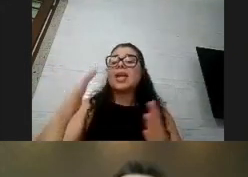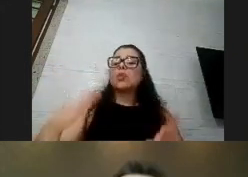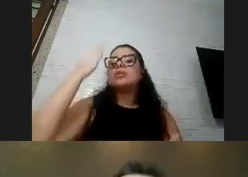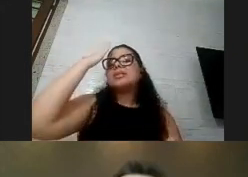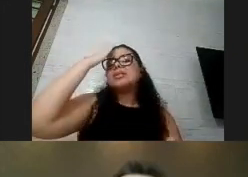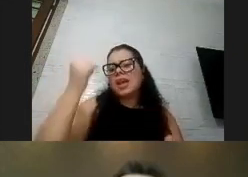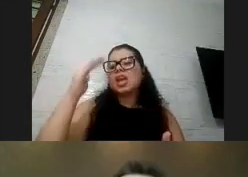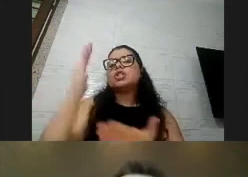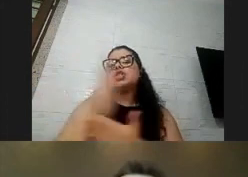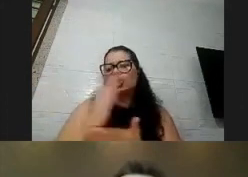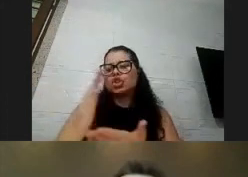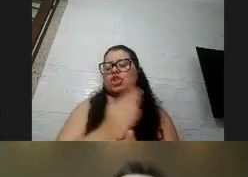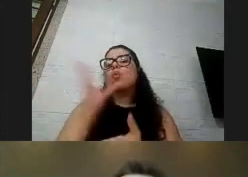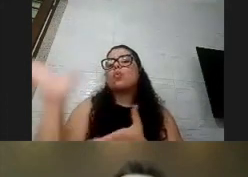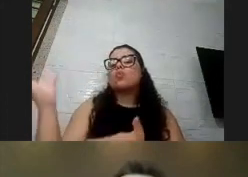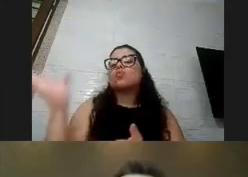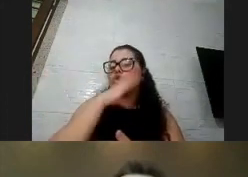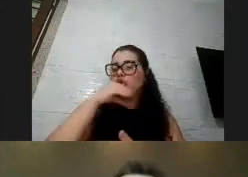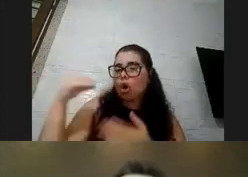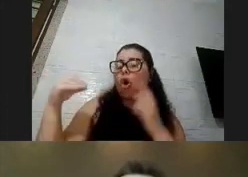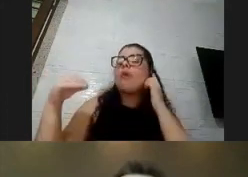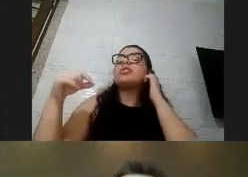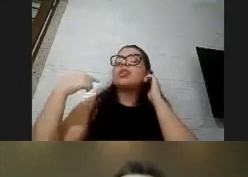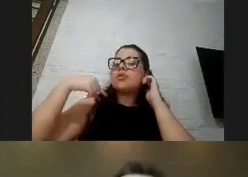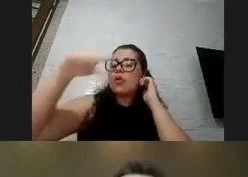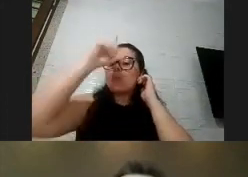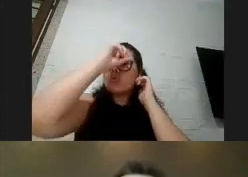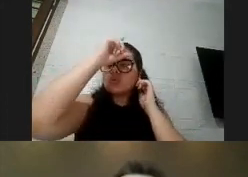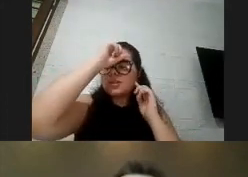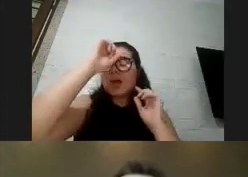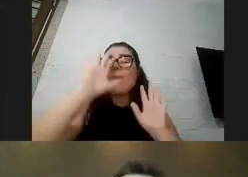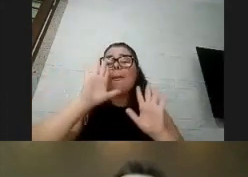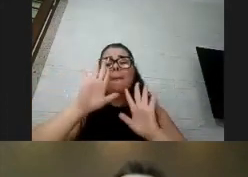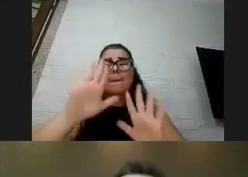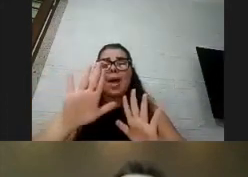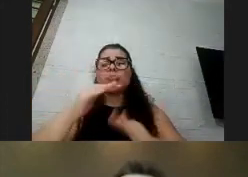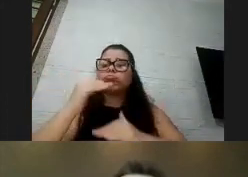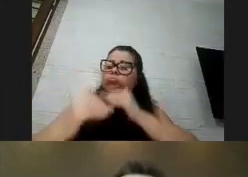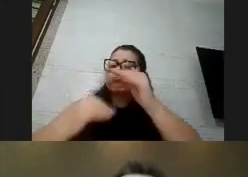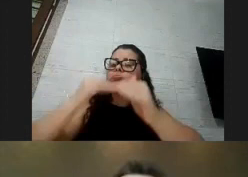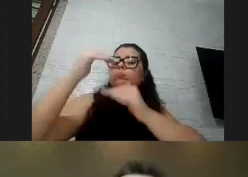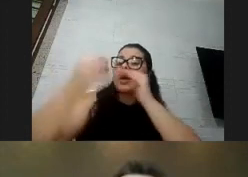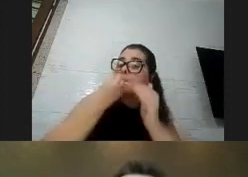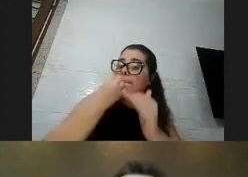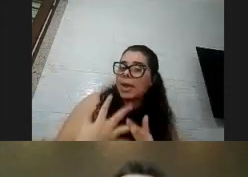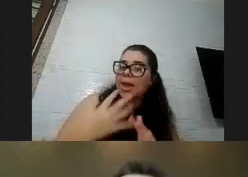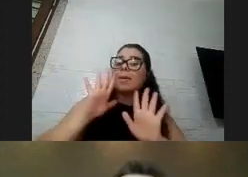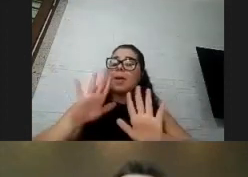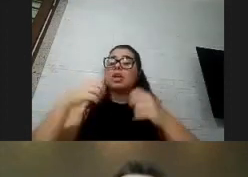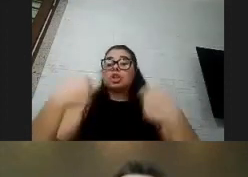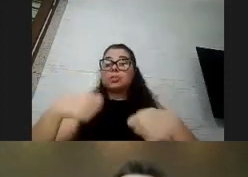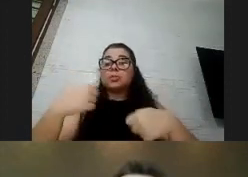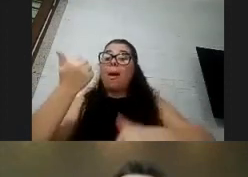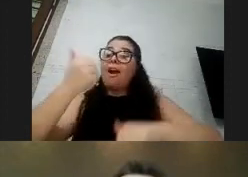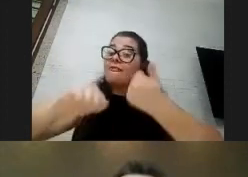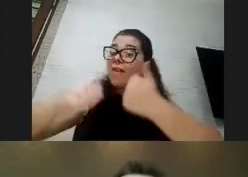tiveram internação e que evoluíram bem a maioria deles mas precisa de uma avaliação do passado dela em